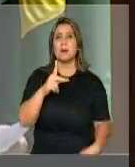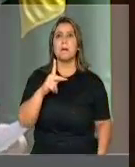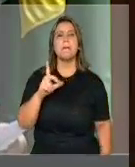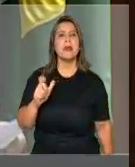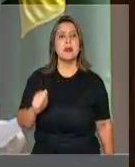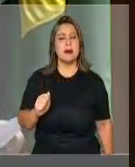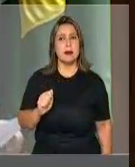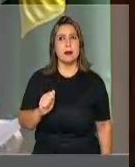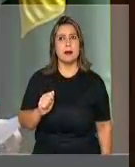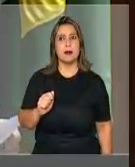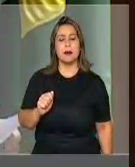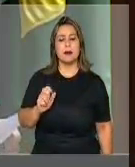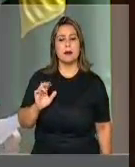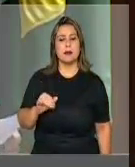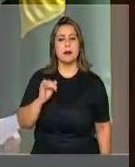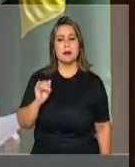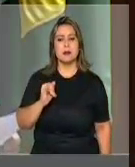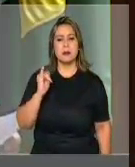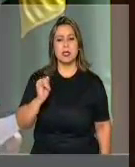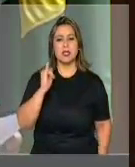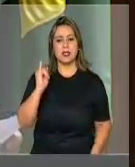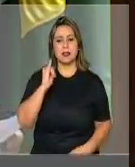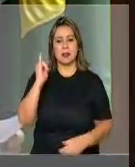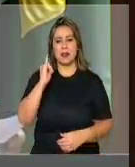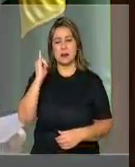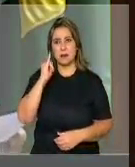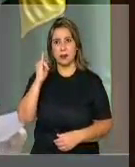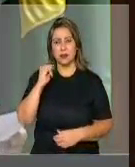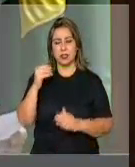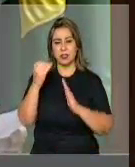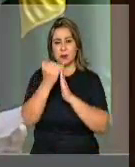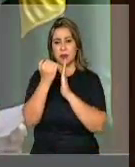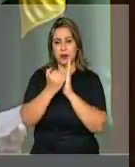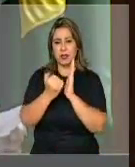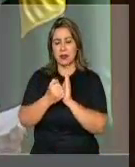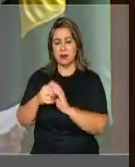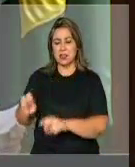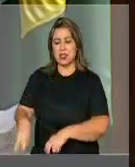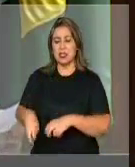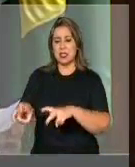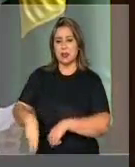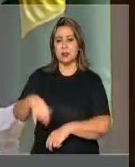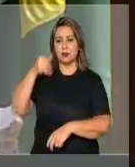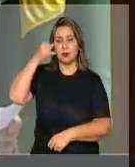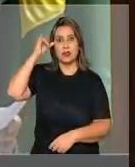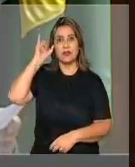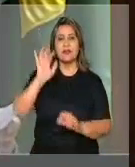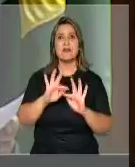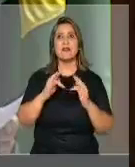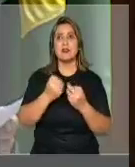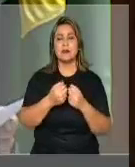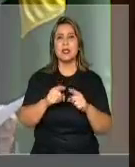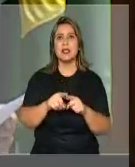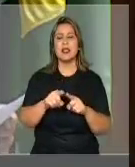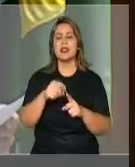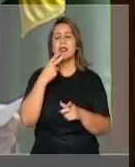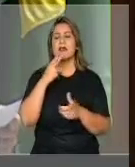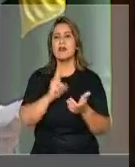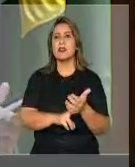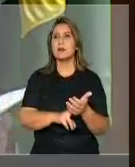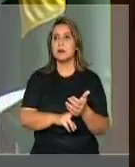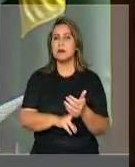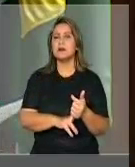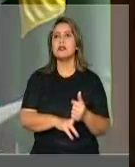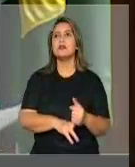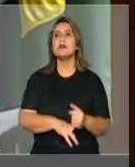PAA. Extrema importância para a agricultura familiar e para a segurança alimentar do país, escreve o presidente.